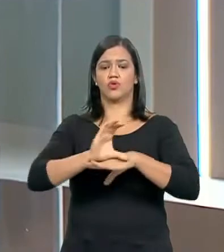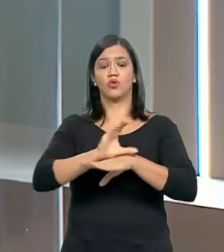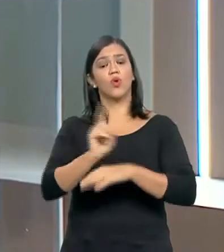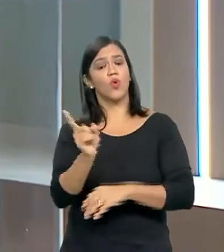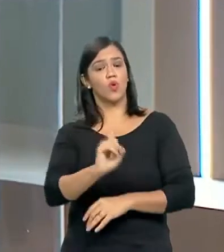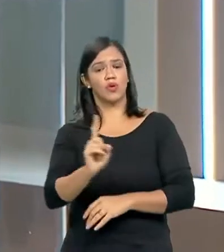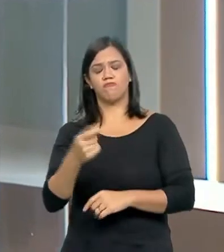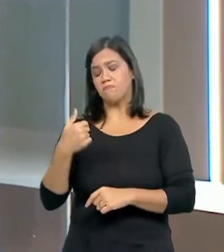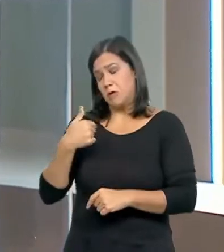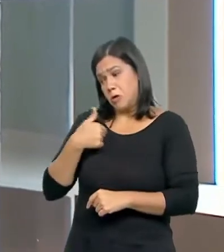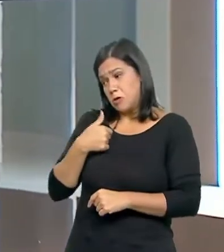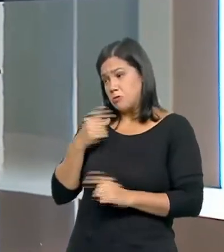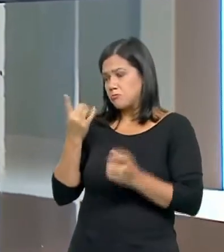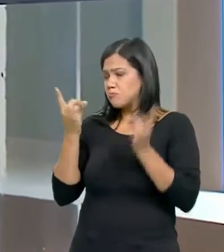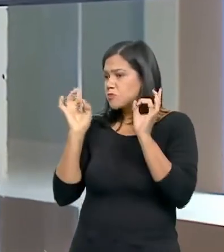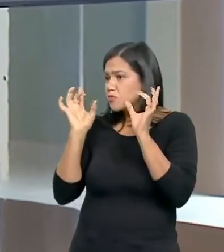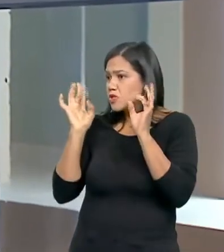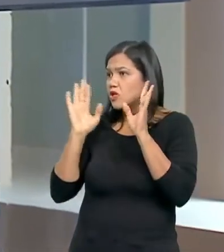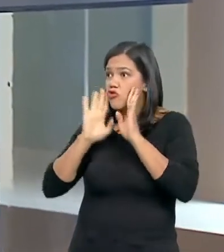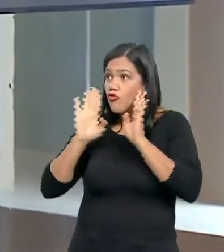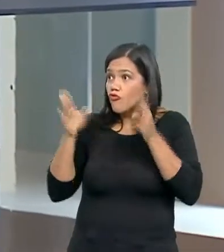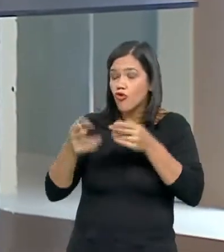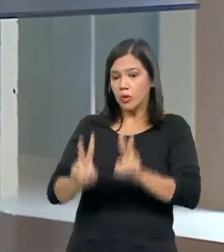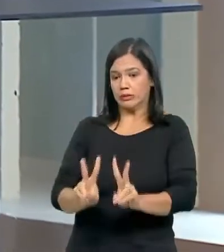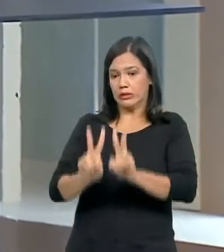Eu não sou especialista de Constituição.